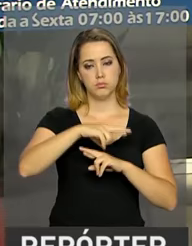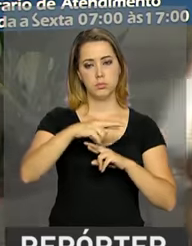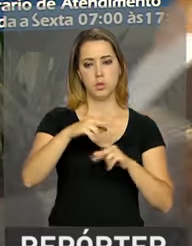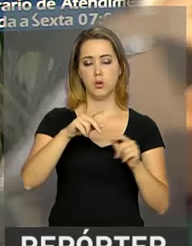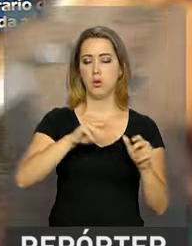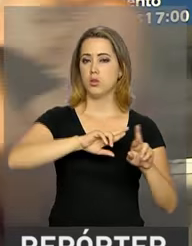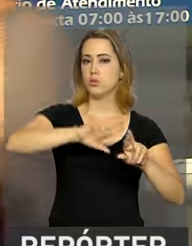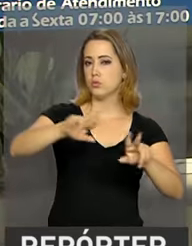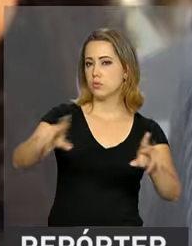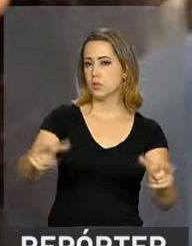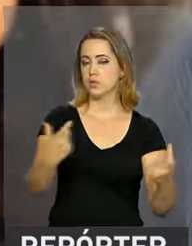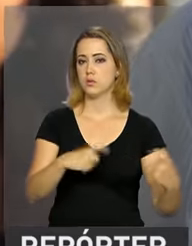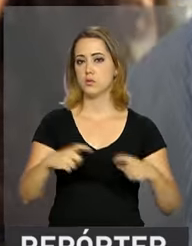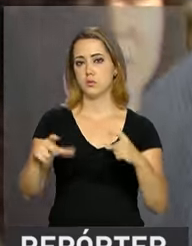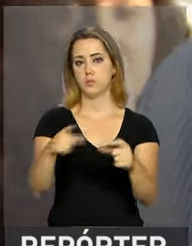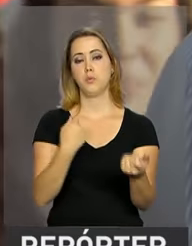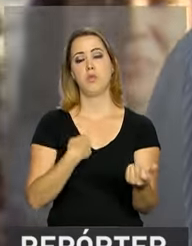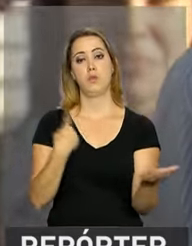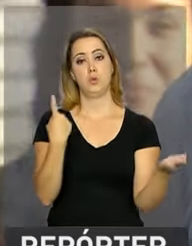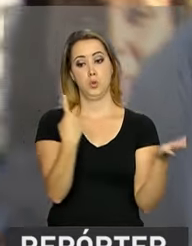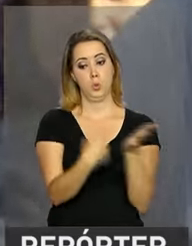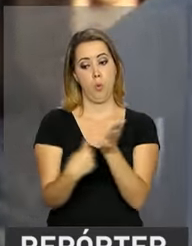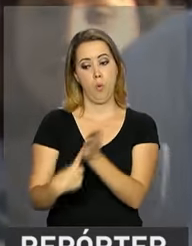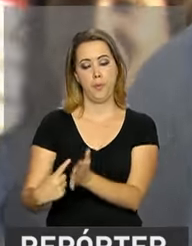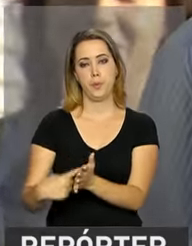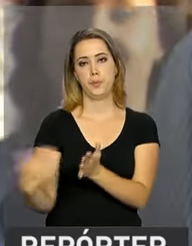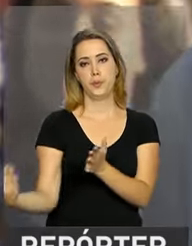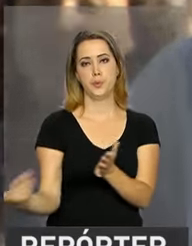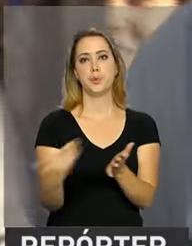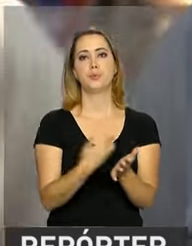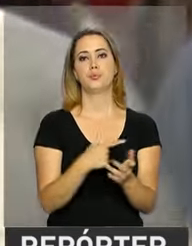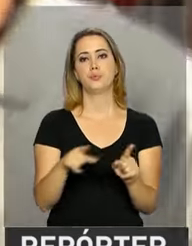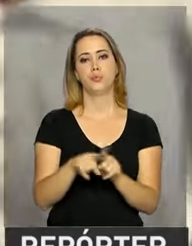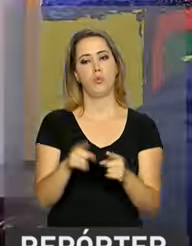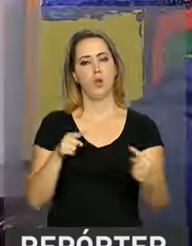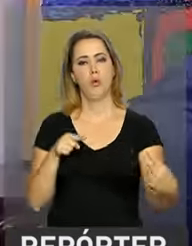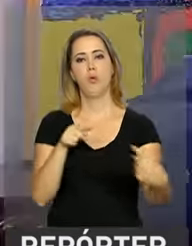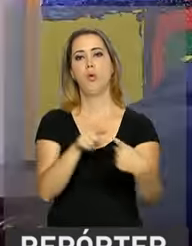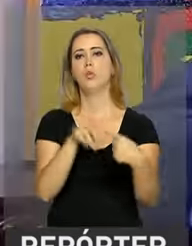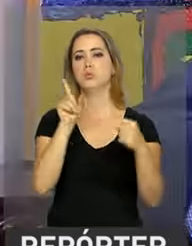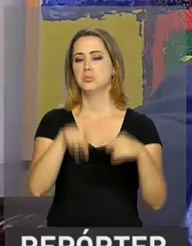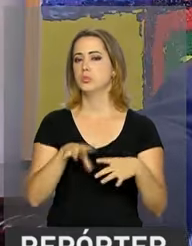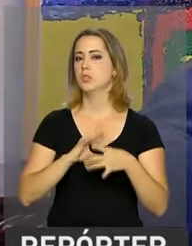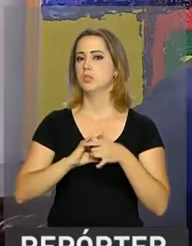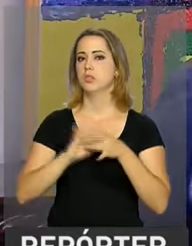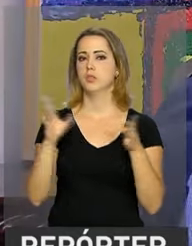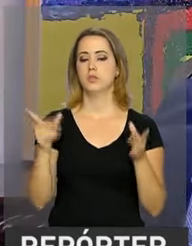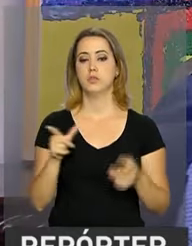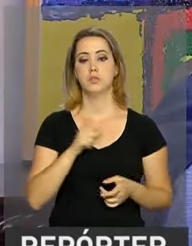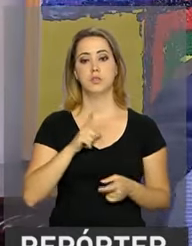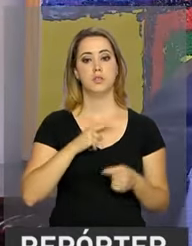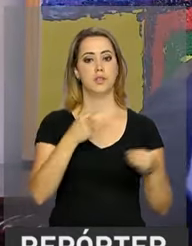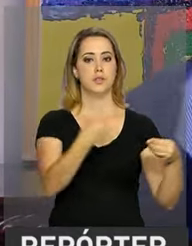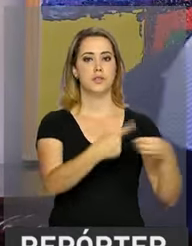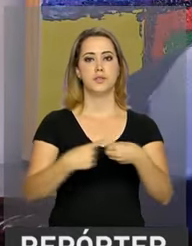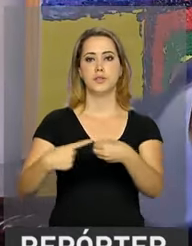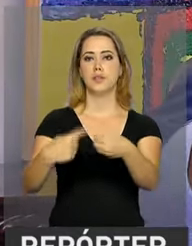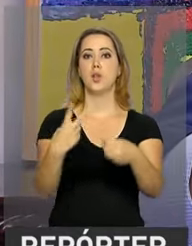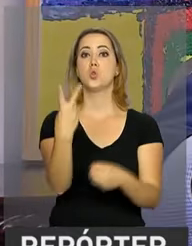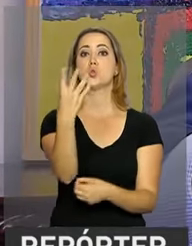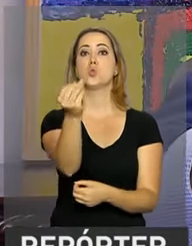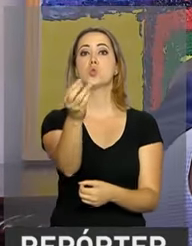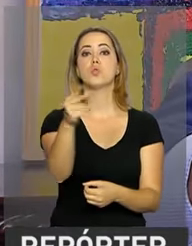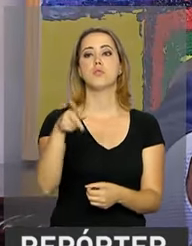governos devem assinar um termo de cooperação. A adesão é voluntária. Existem cidades que estão a 200 a 300